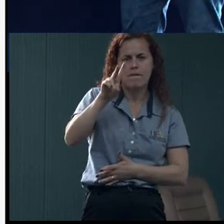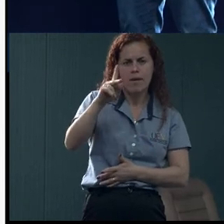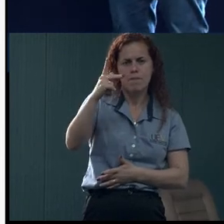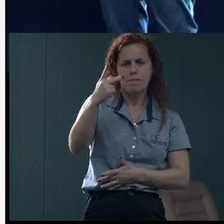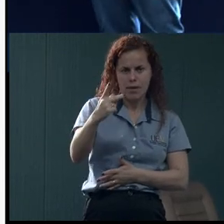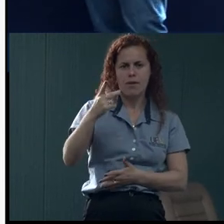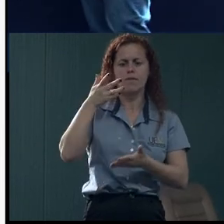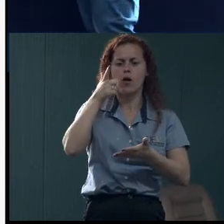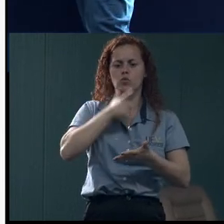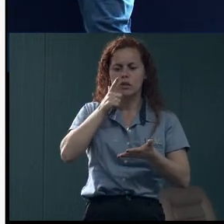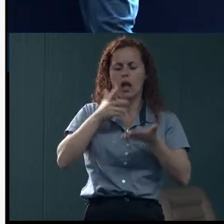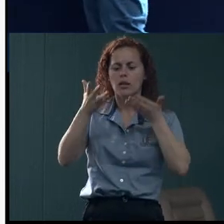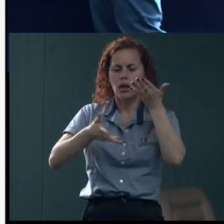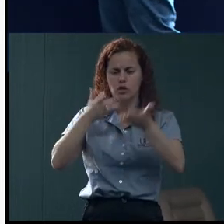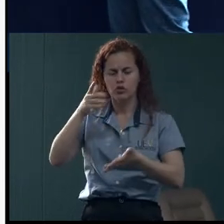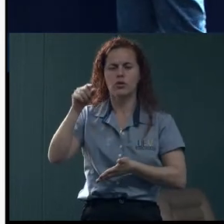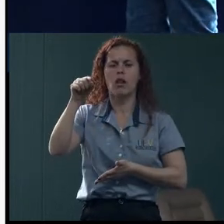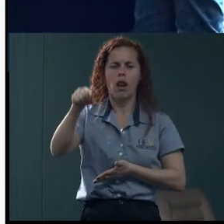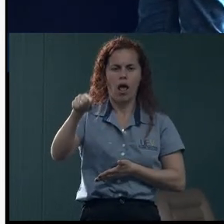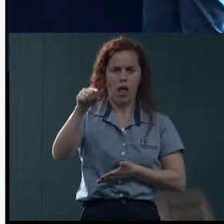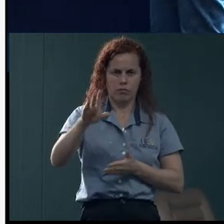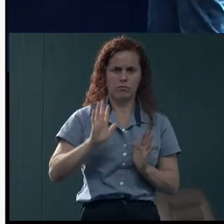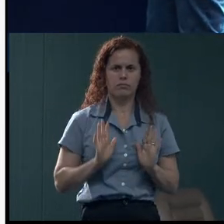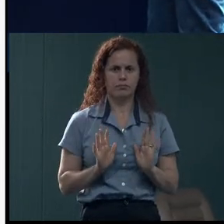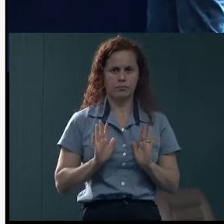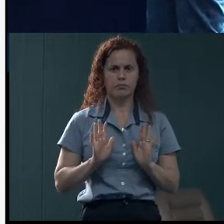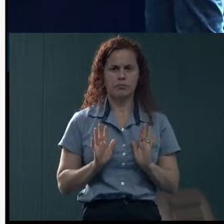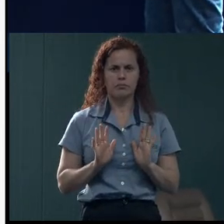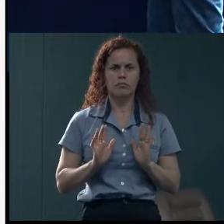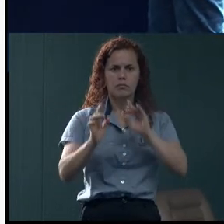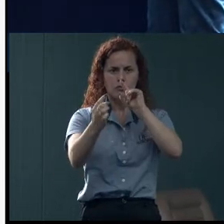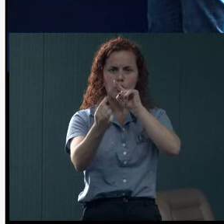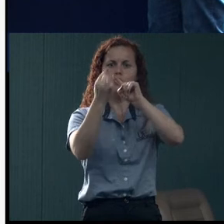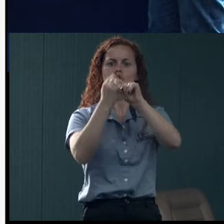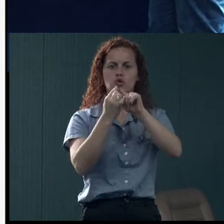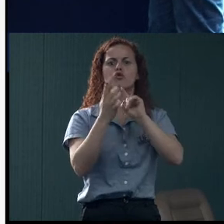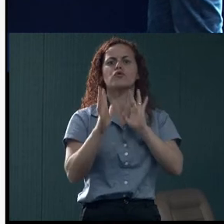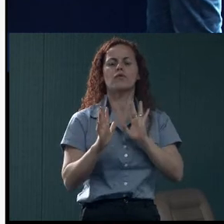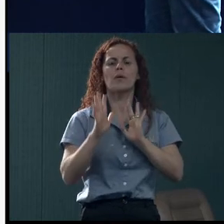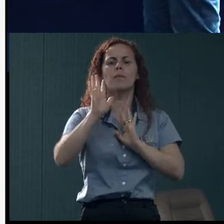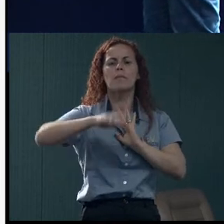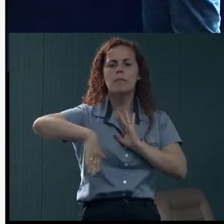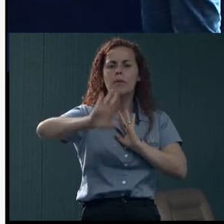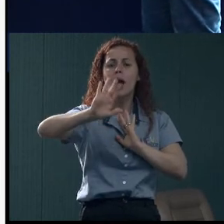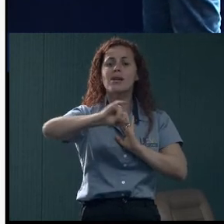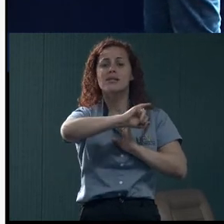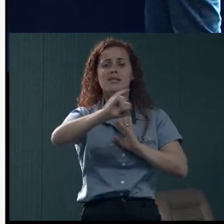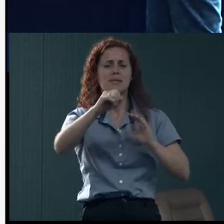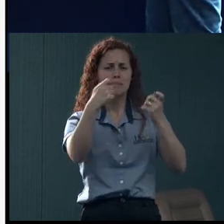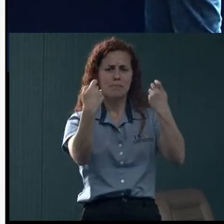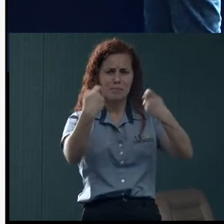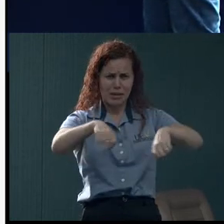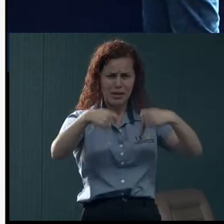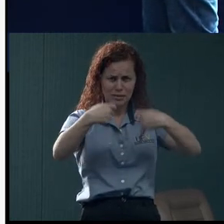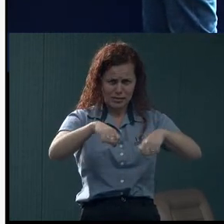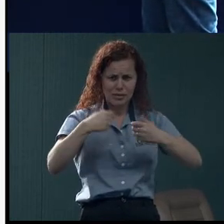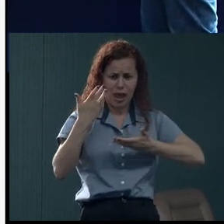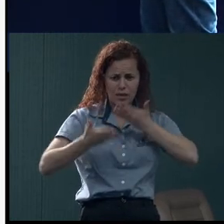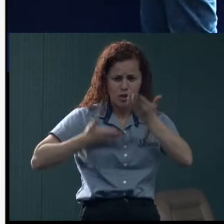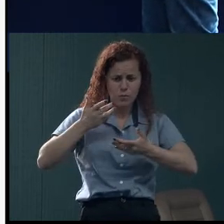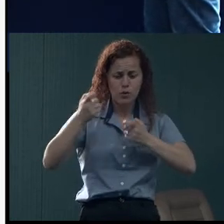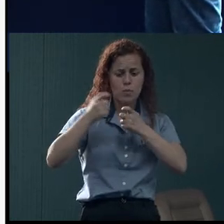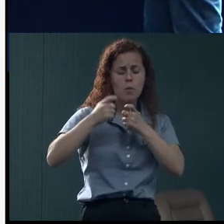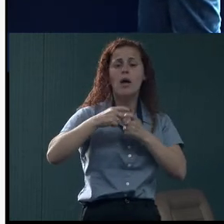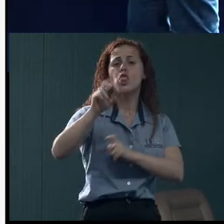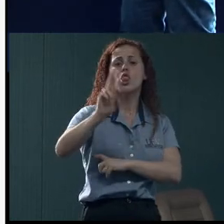ele possa ser atendido lá. Uma coisa um pouco mais objetiva. E se ele precisa de algum tipo de atendimento médico,